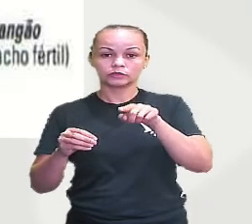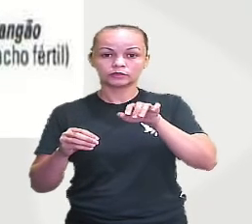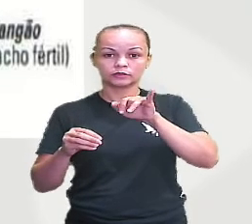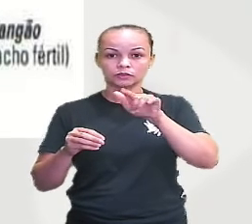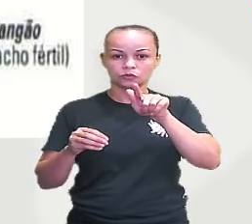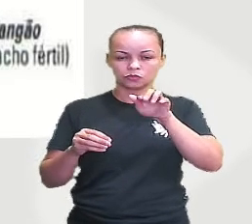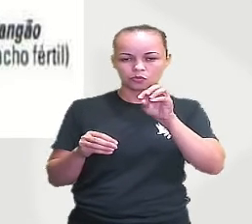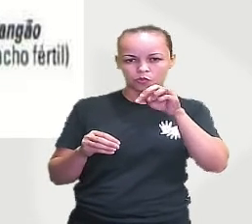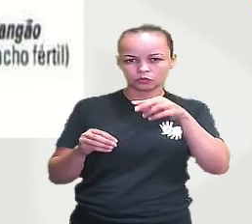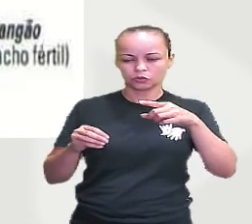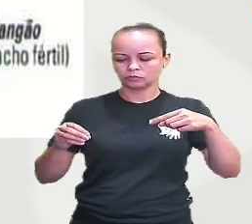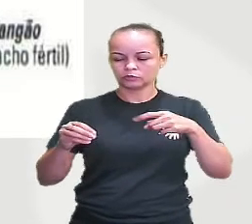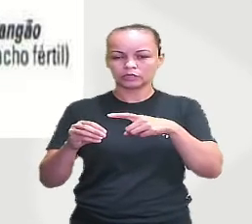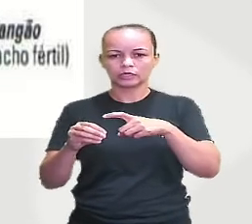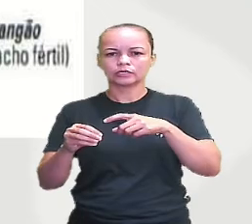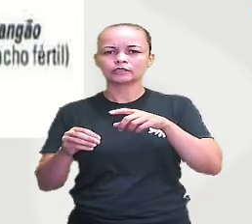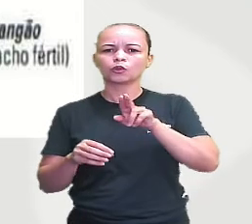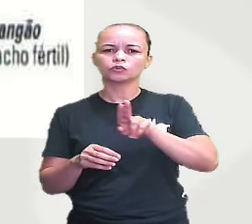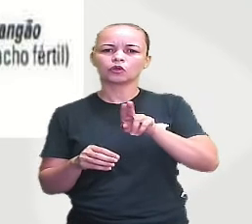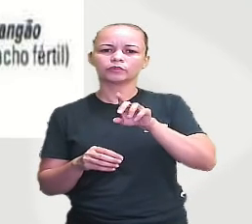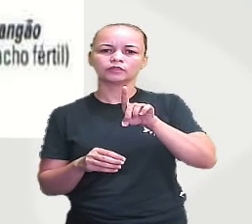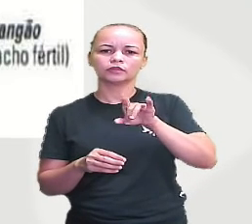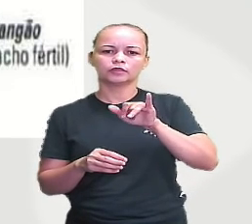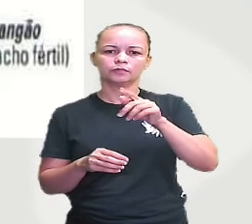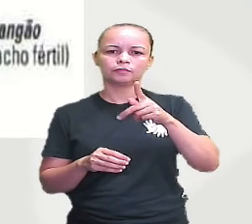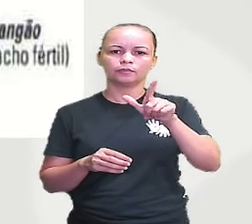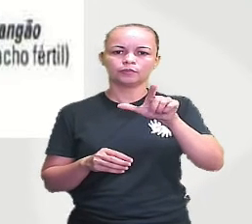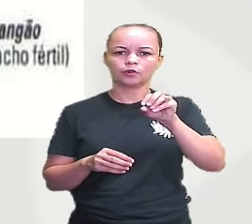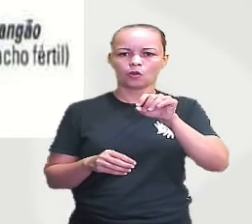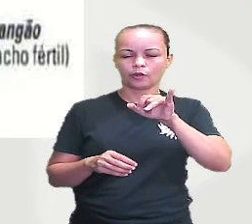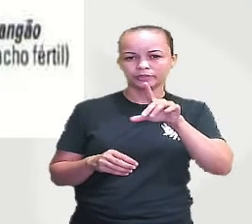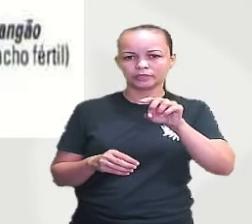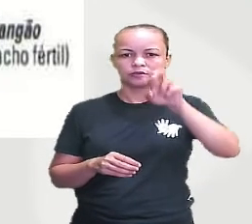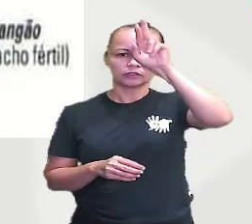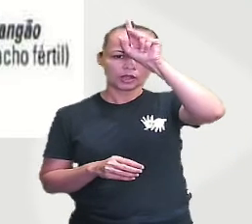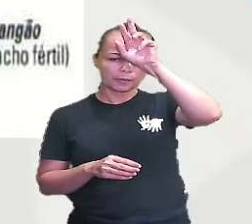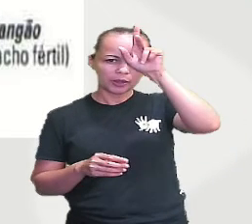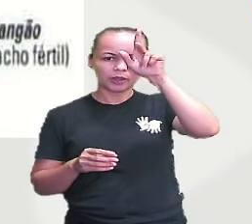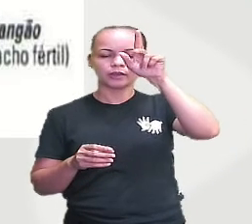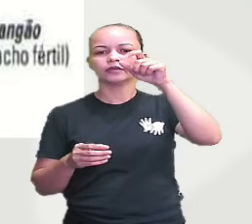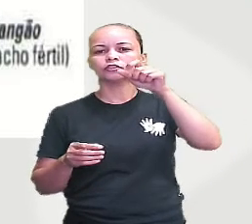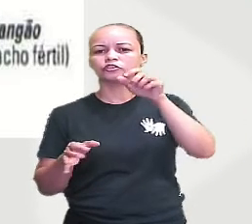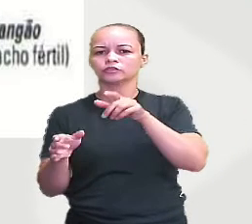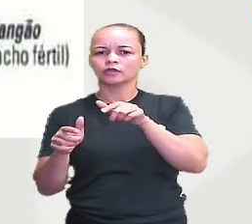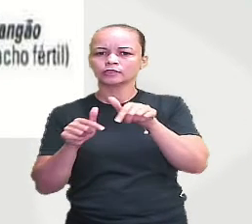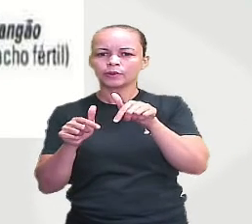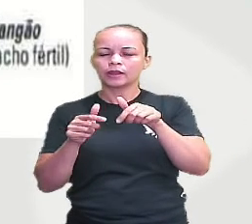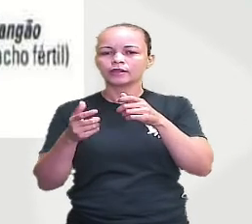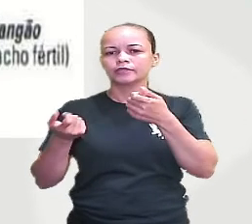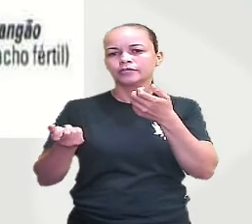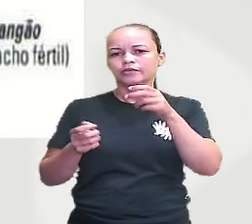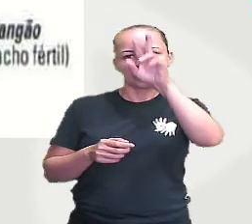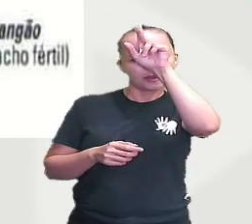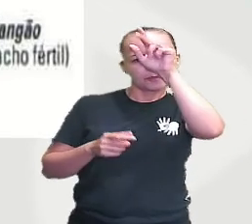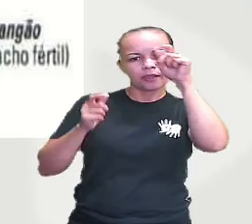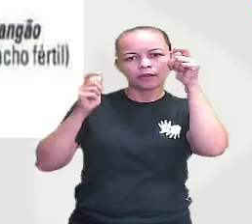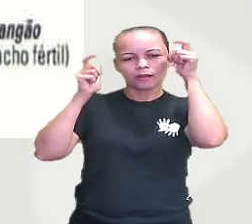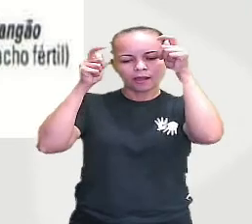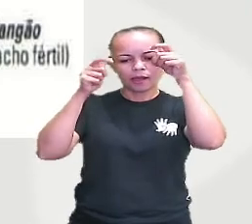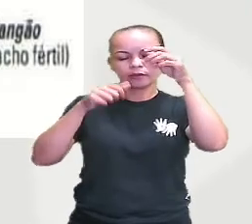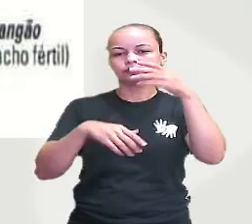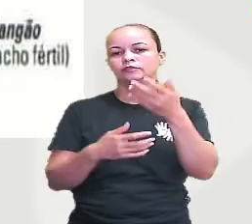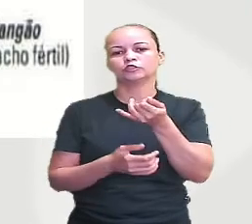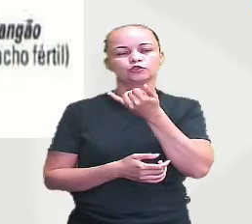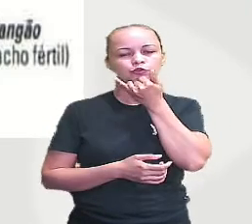de uma forma que a chama diploide. E aí, ter a produção de abelhas operárias e da abelha rainha. Volta aqui comigo, por favor,